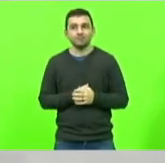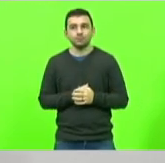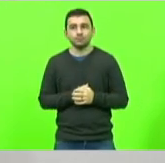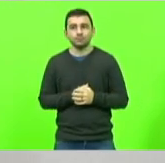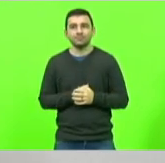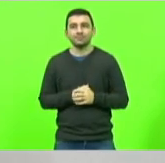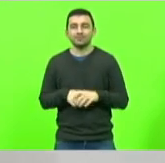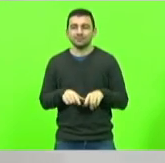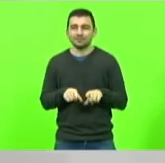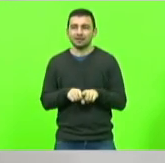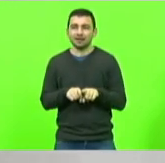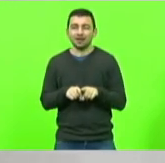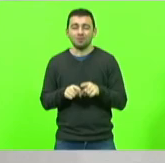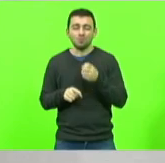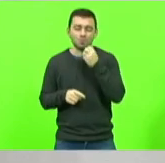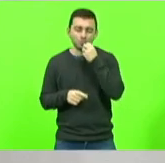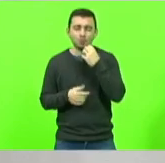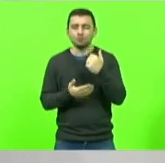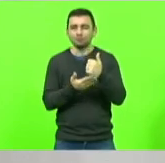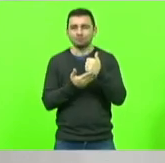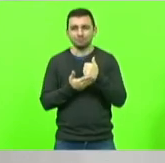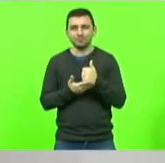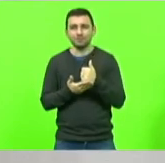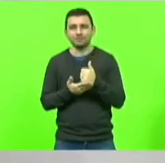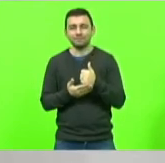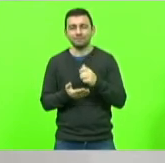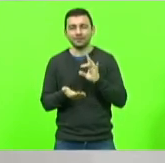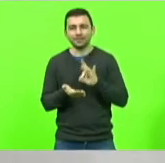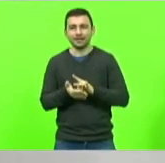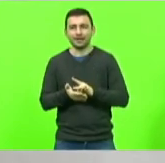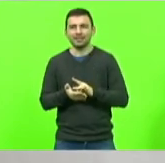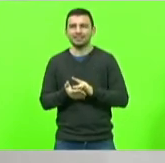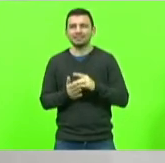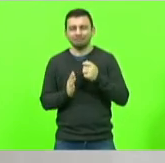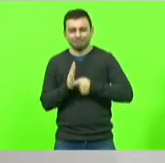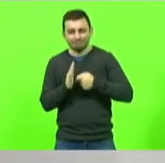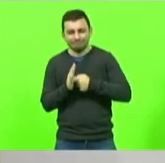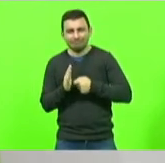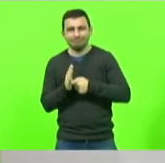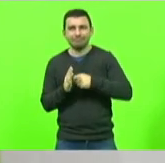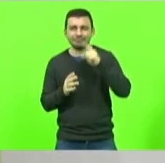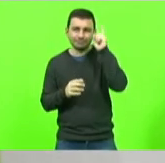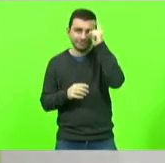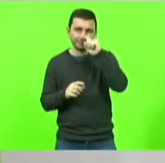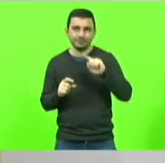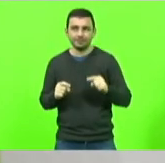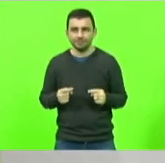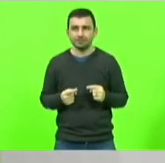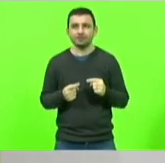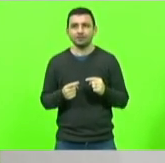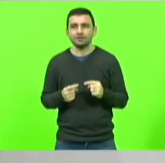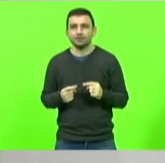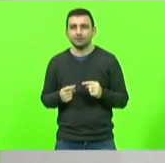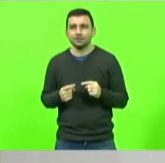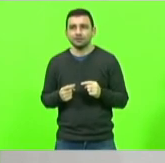apoio nesse momento a gente realmente tem enfrentado muitos desafios e esses desafios